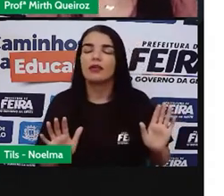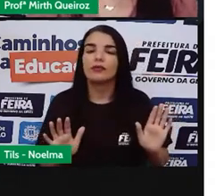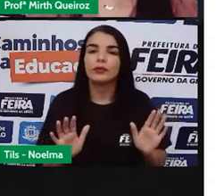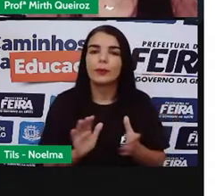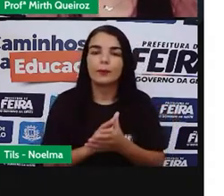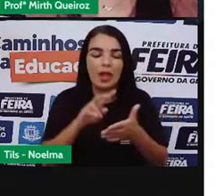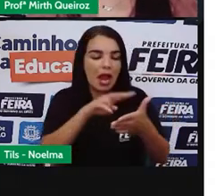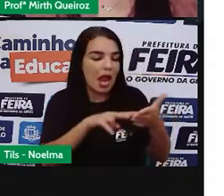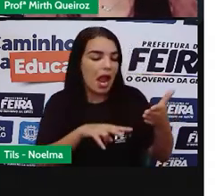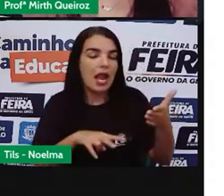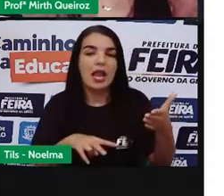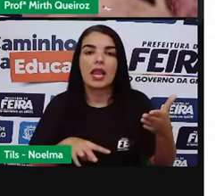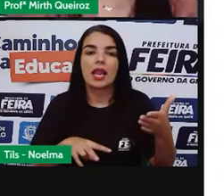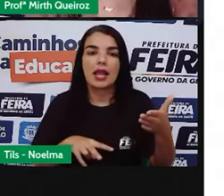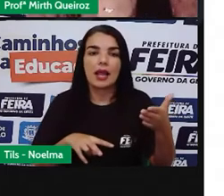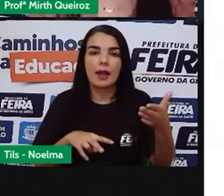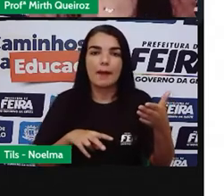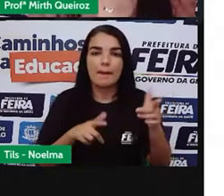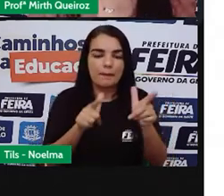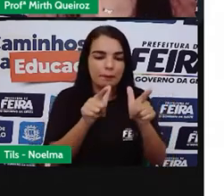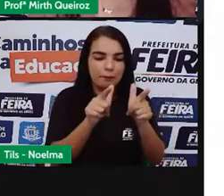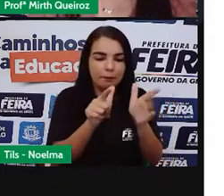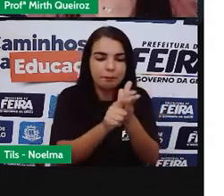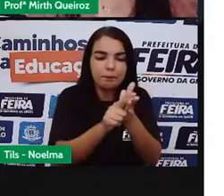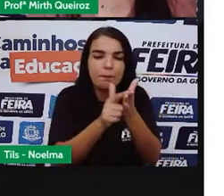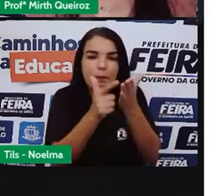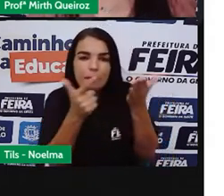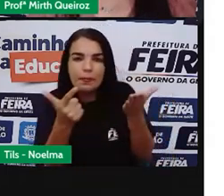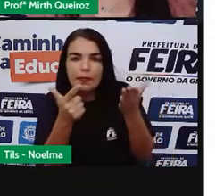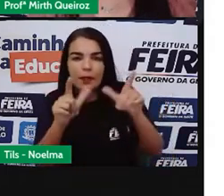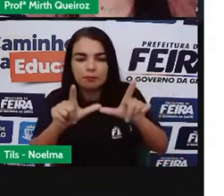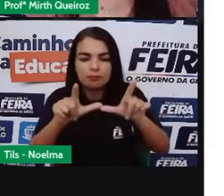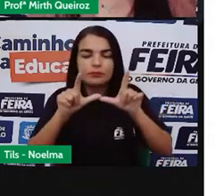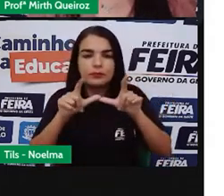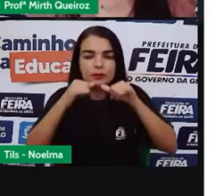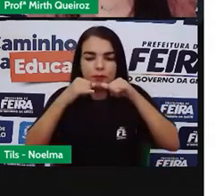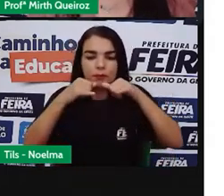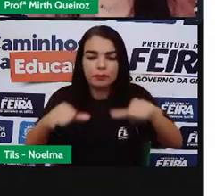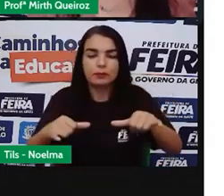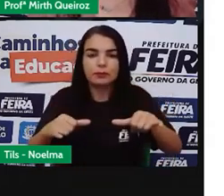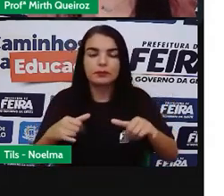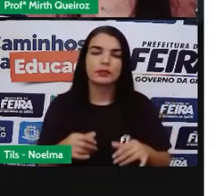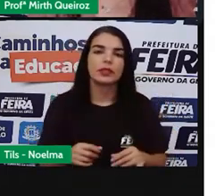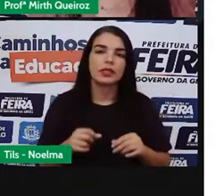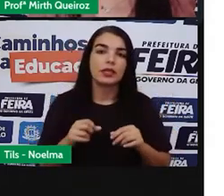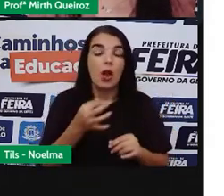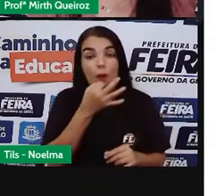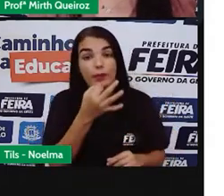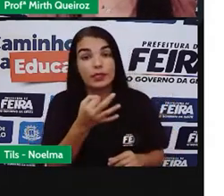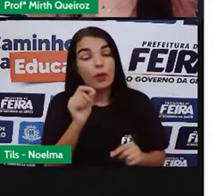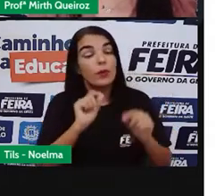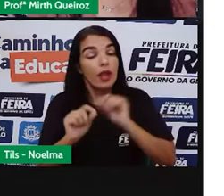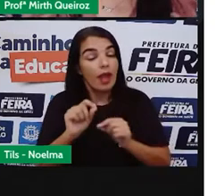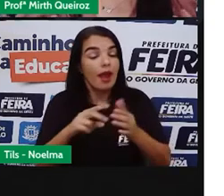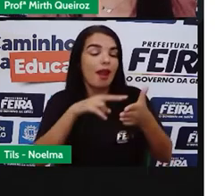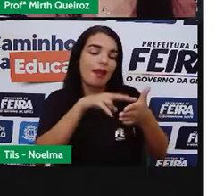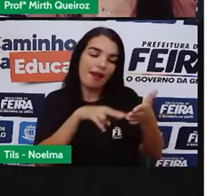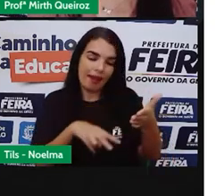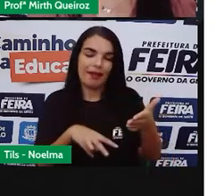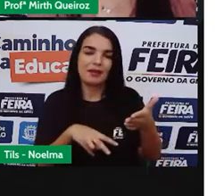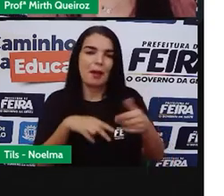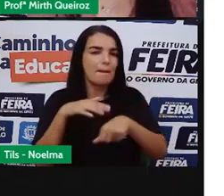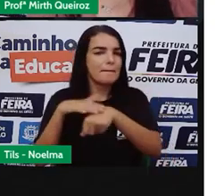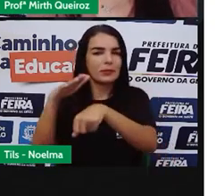ler panfletos, ler. A dica é ler. Ler muito. Quando você